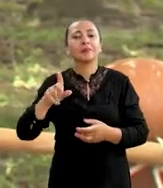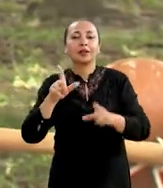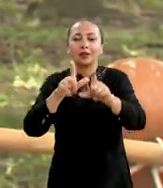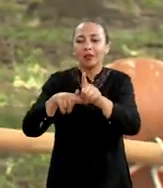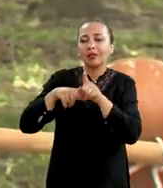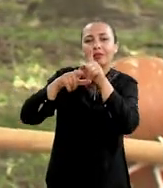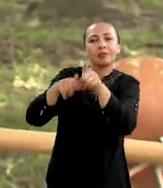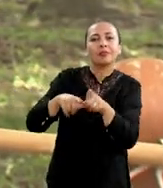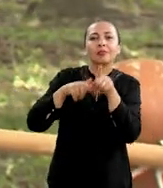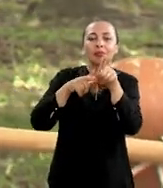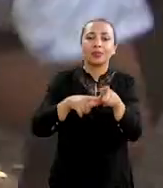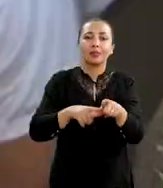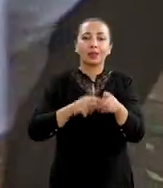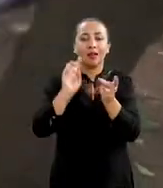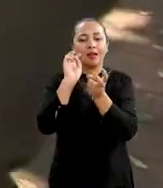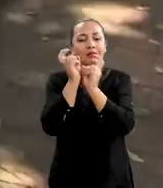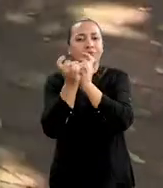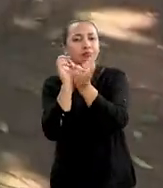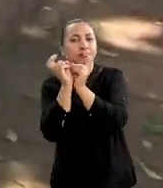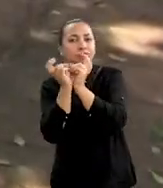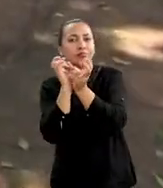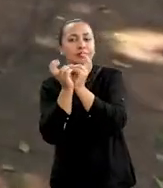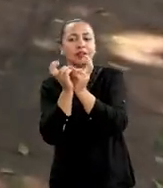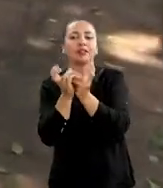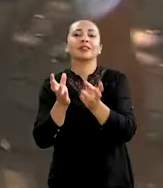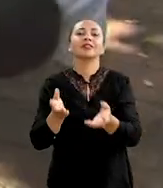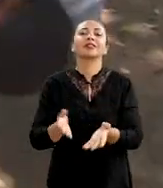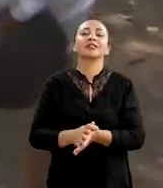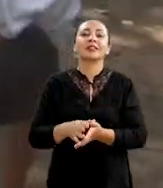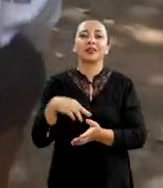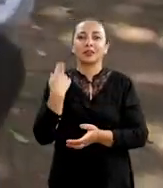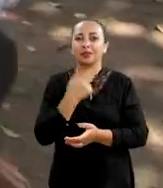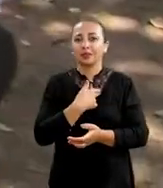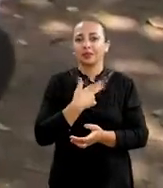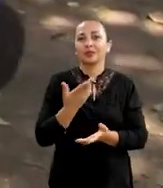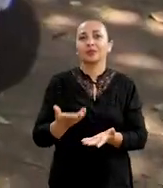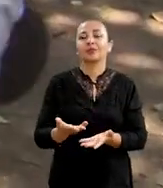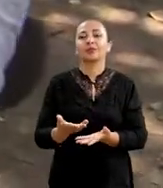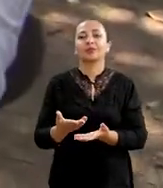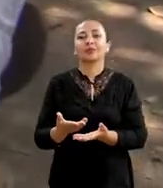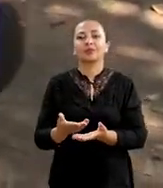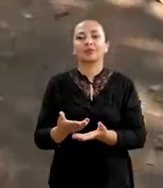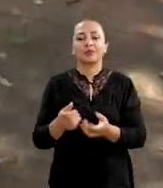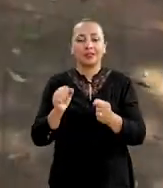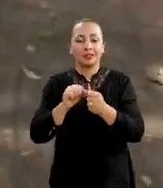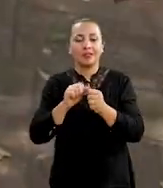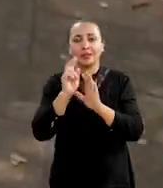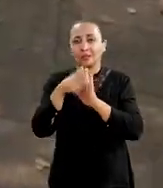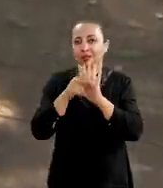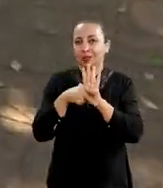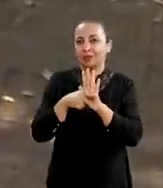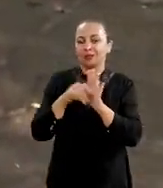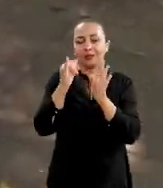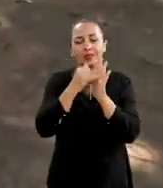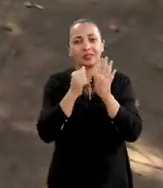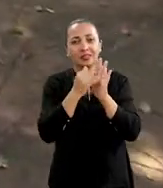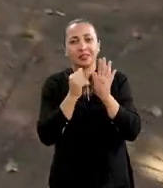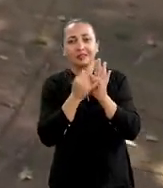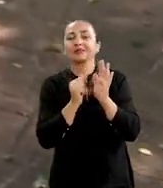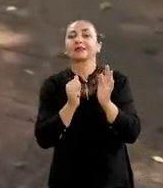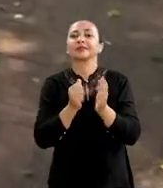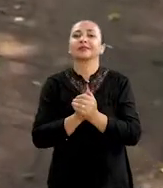Maranhão, o candomblé, a capoeira. A gente fez o projeto,